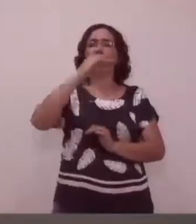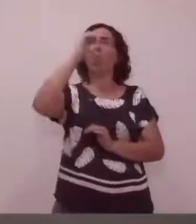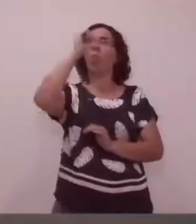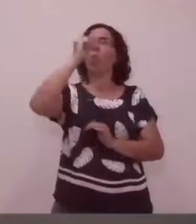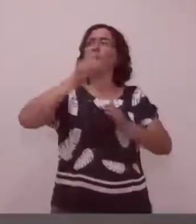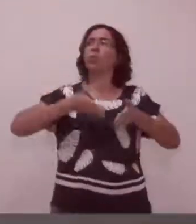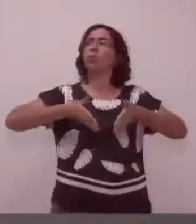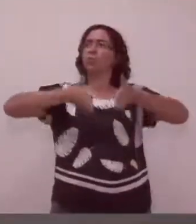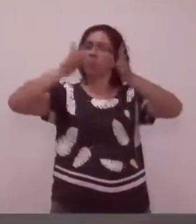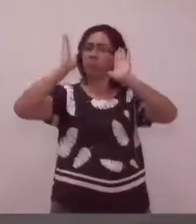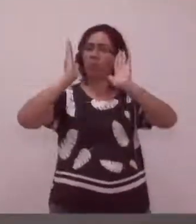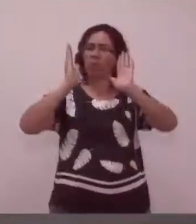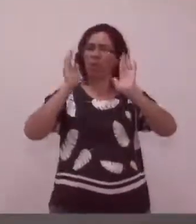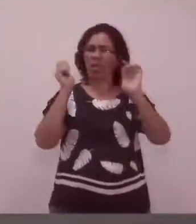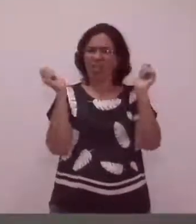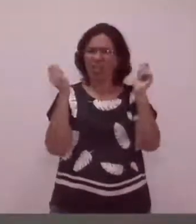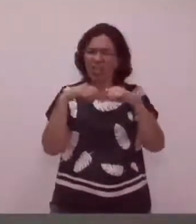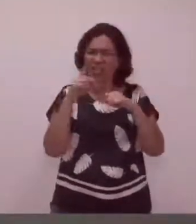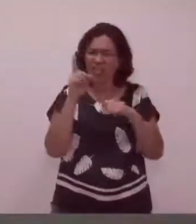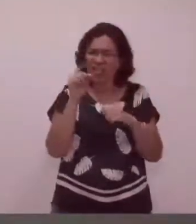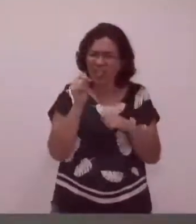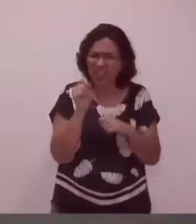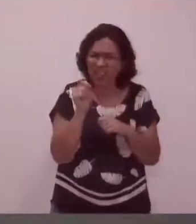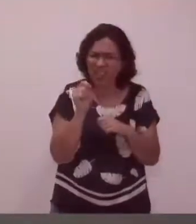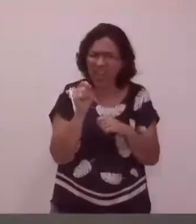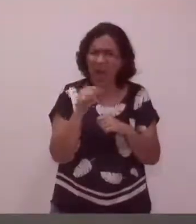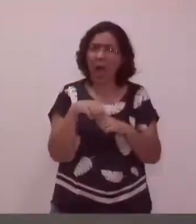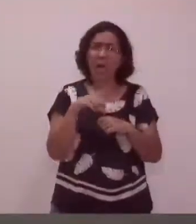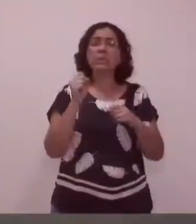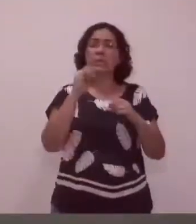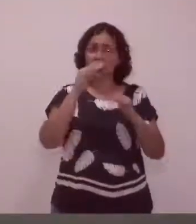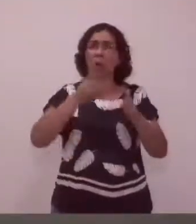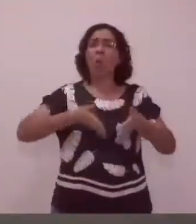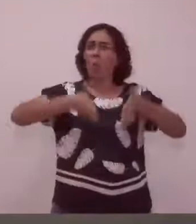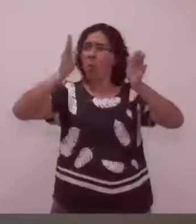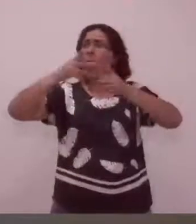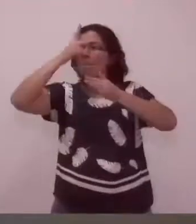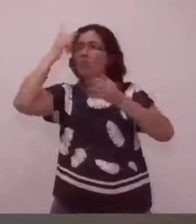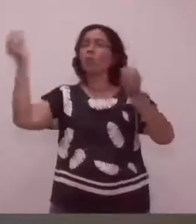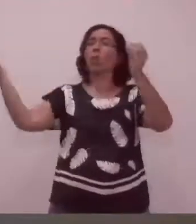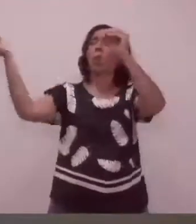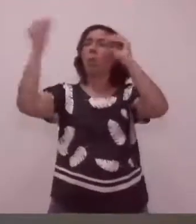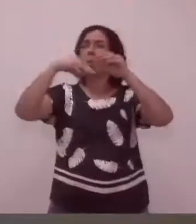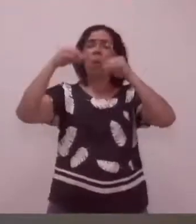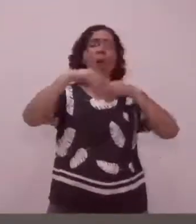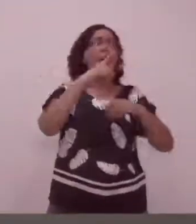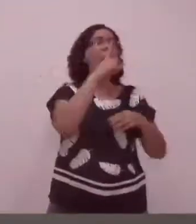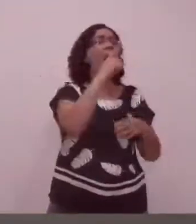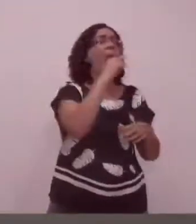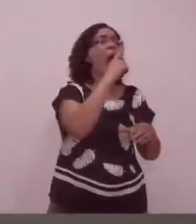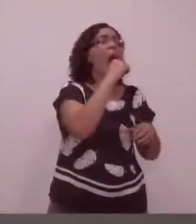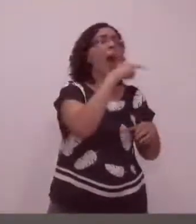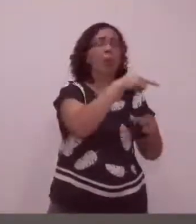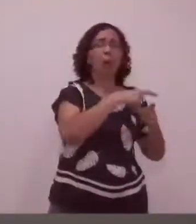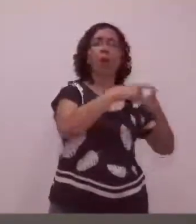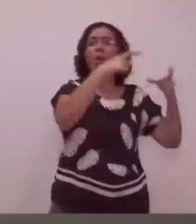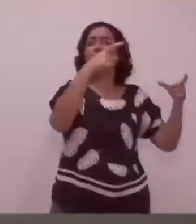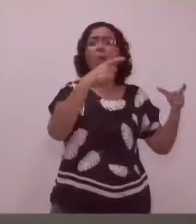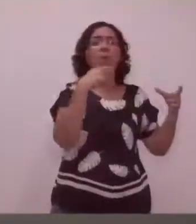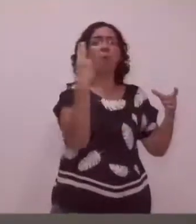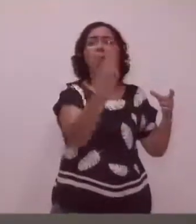Temos vocação para isso? Temos água para isso? Vai produzir água da noite para dia?